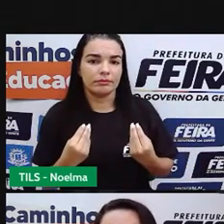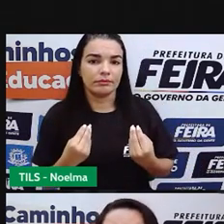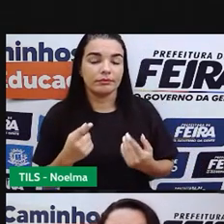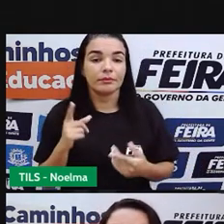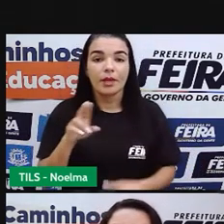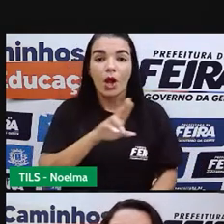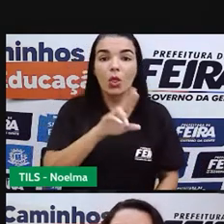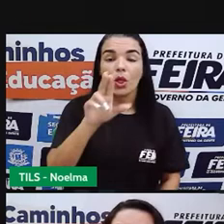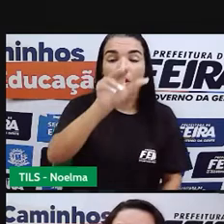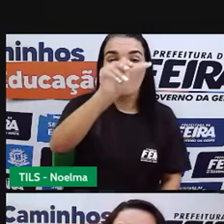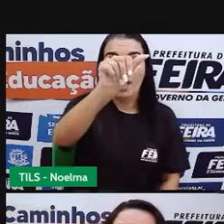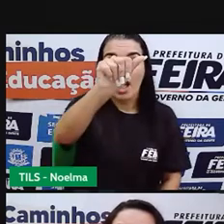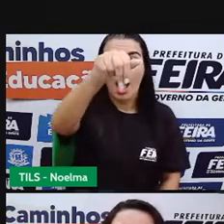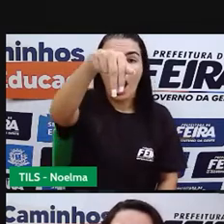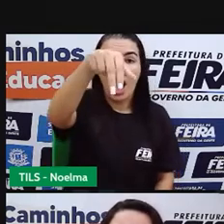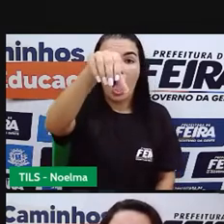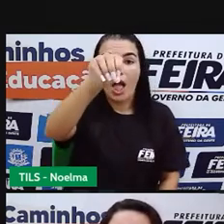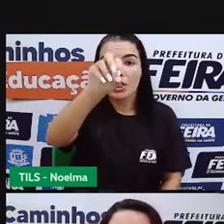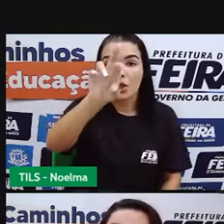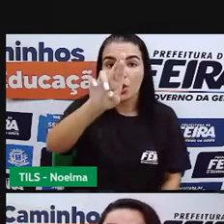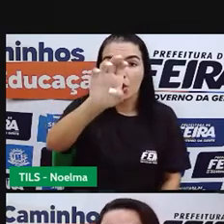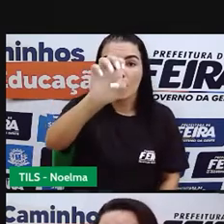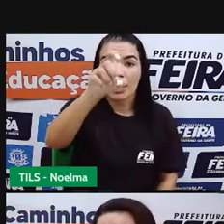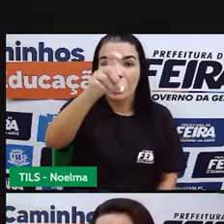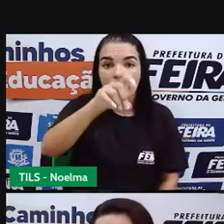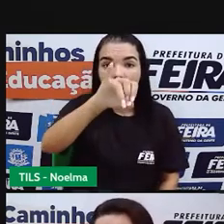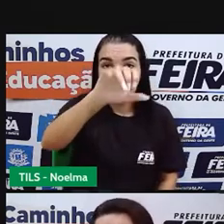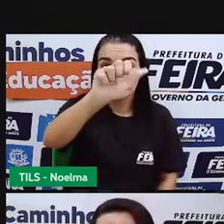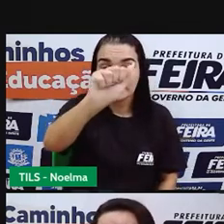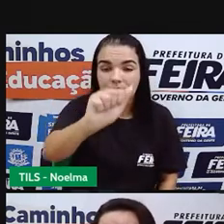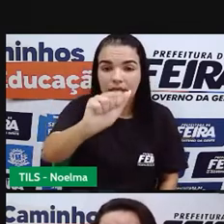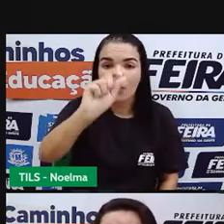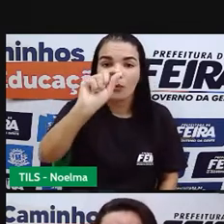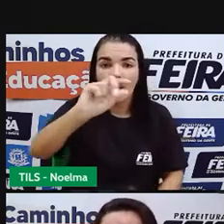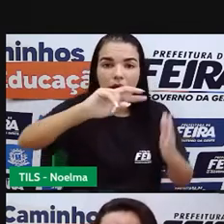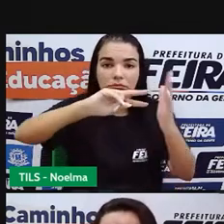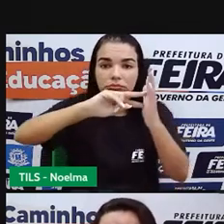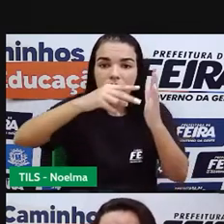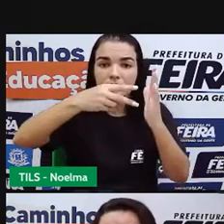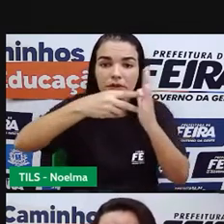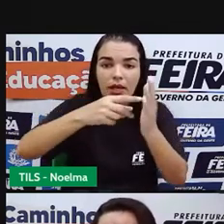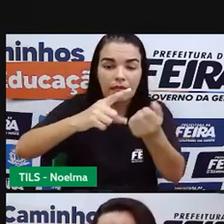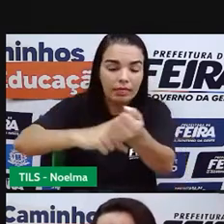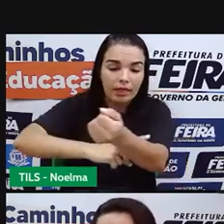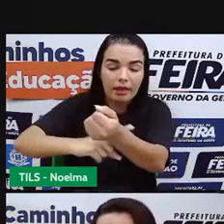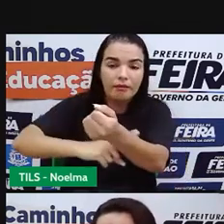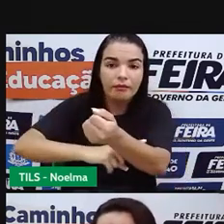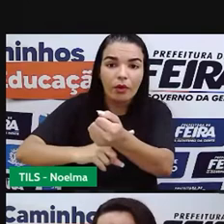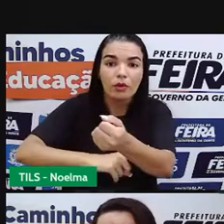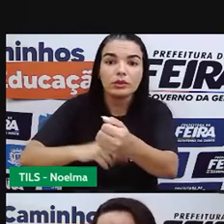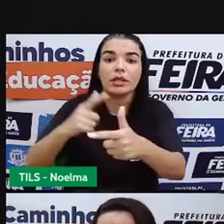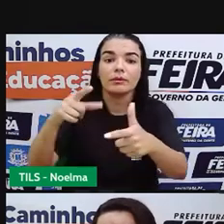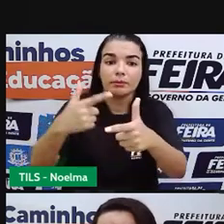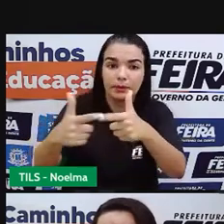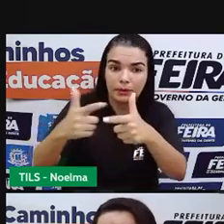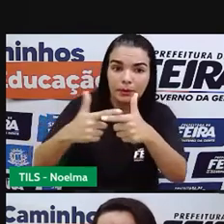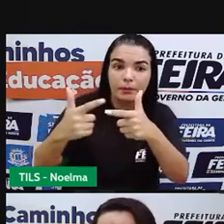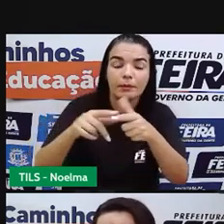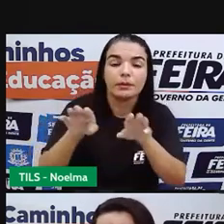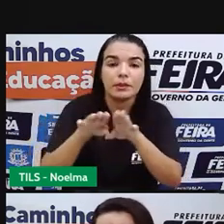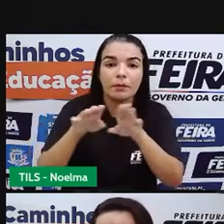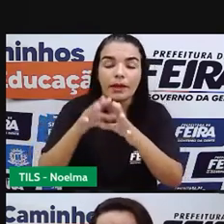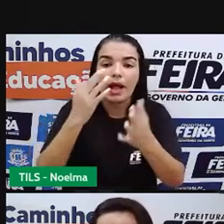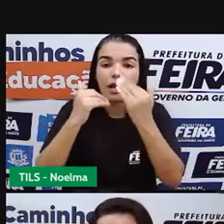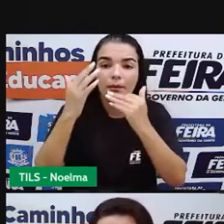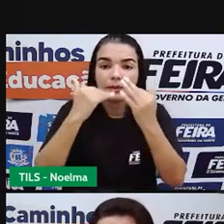E um desses distúrbios que nós temos aí é a anorexia. A anorexia nervosa é um distúrbio alimentar resultado da preocupação